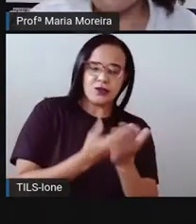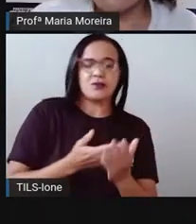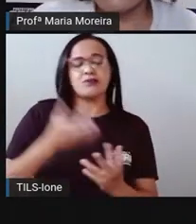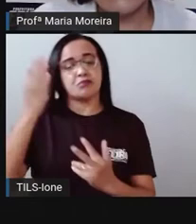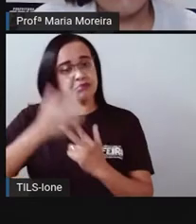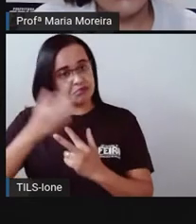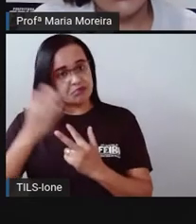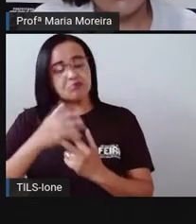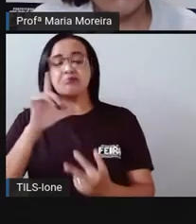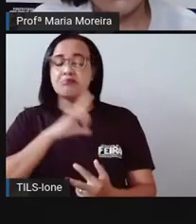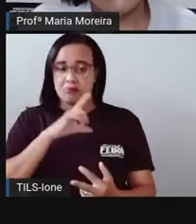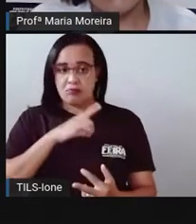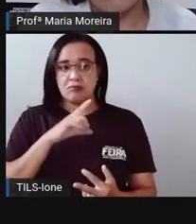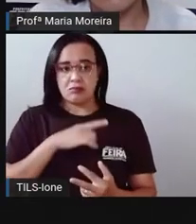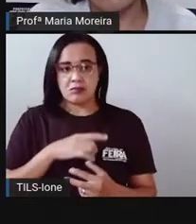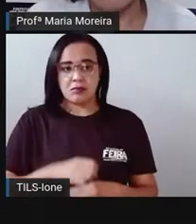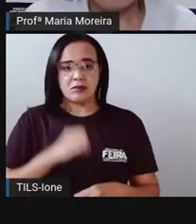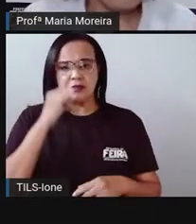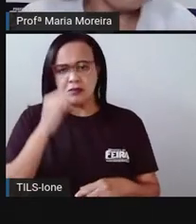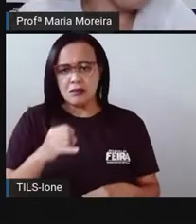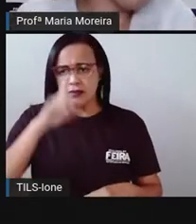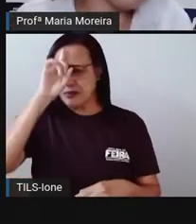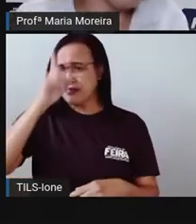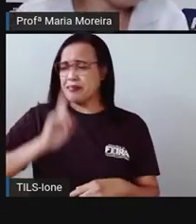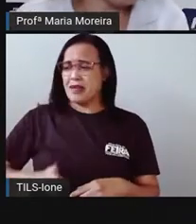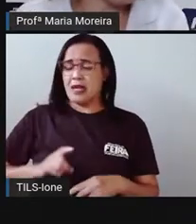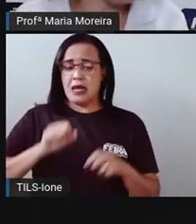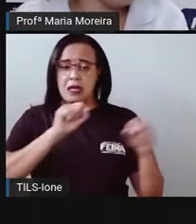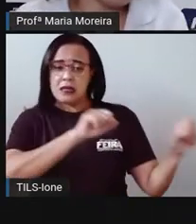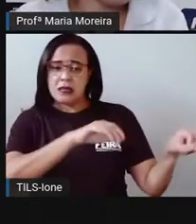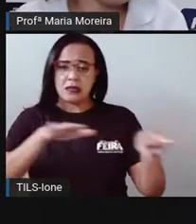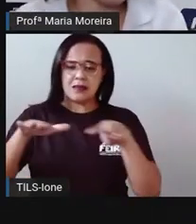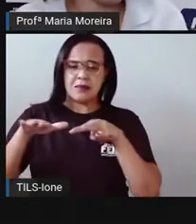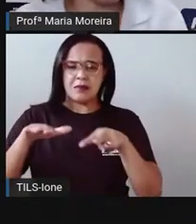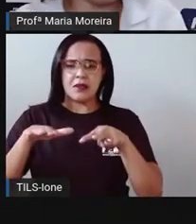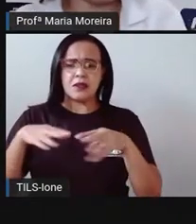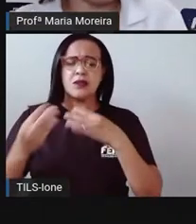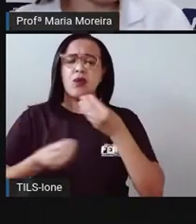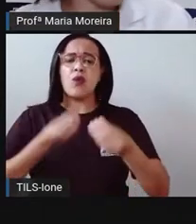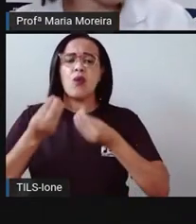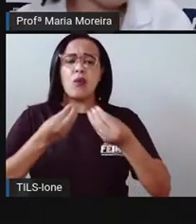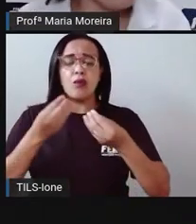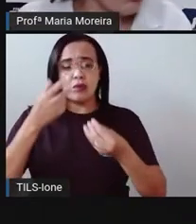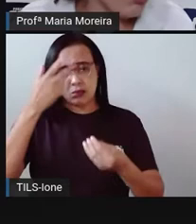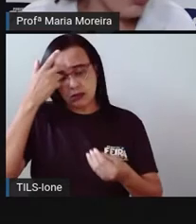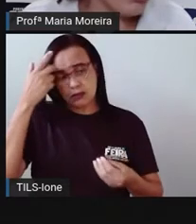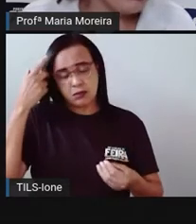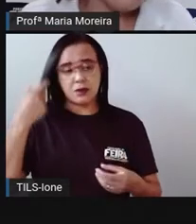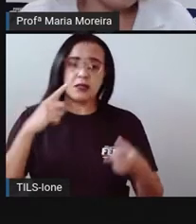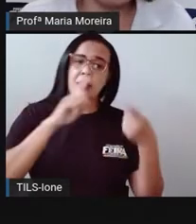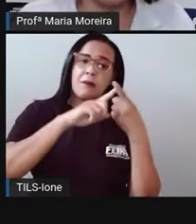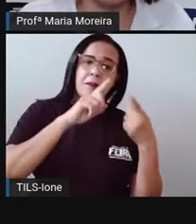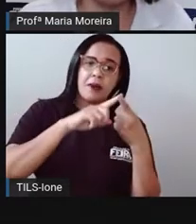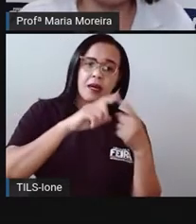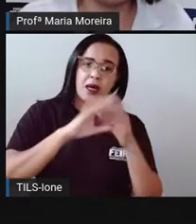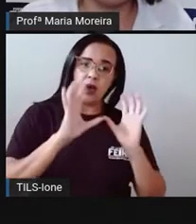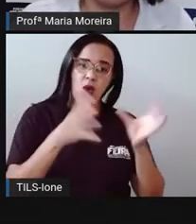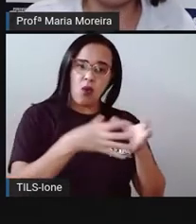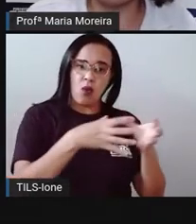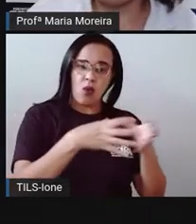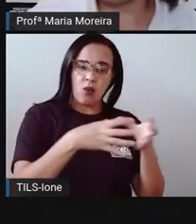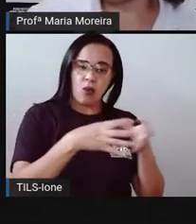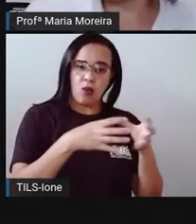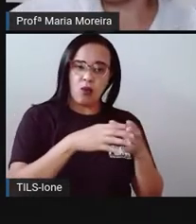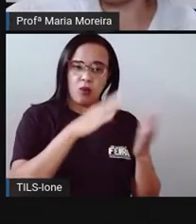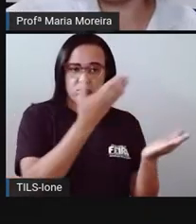Como é que a gente saberia, por exemplo, quanto tempo a primeira parte da turma aí poderia ir para a